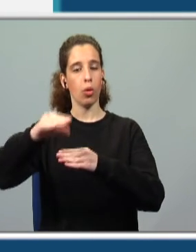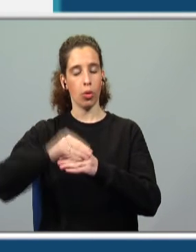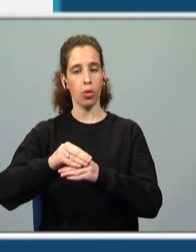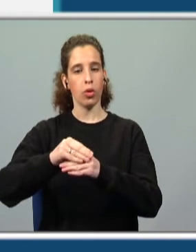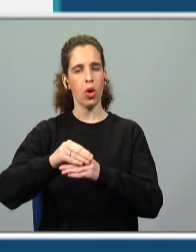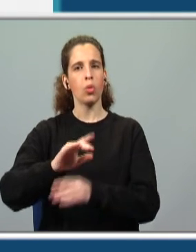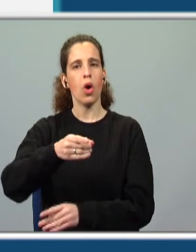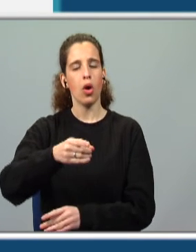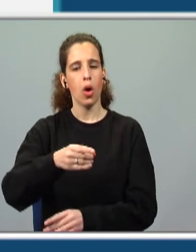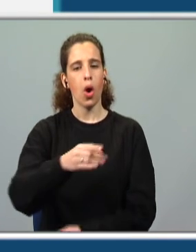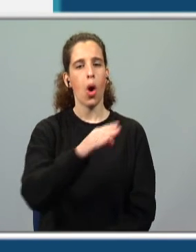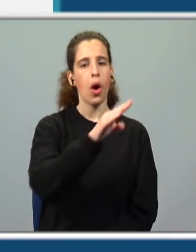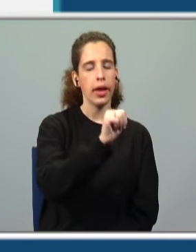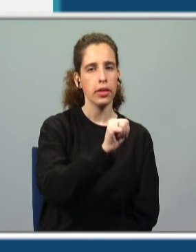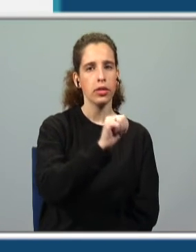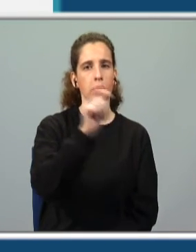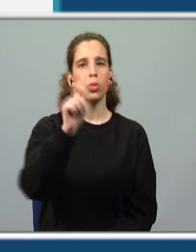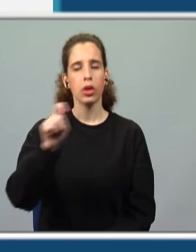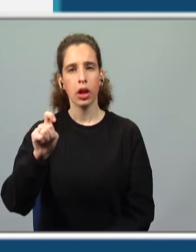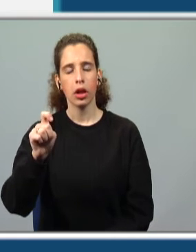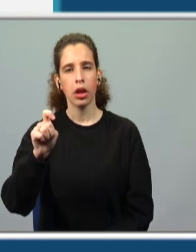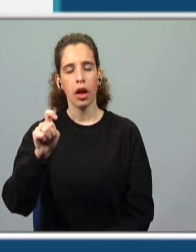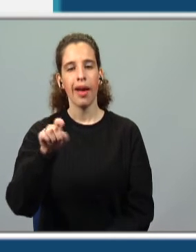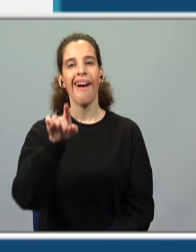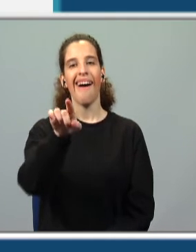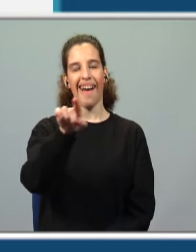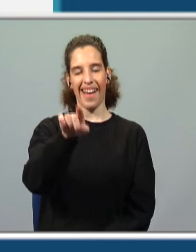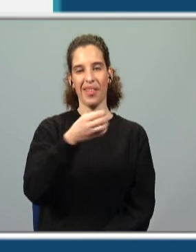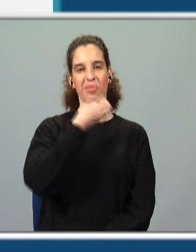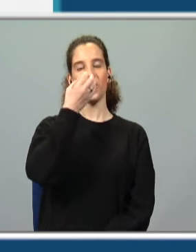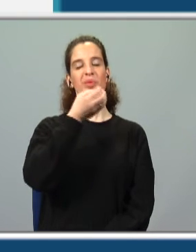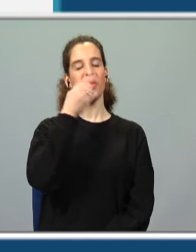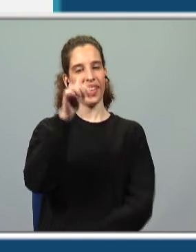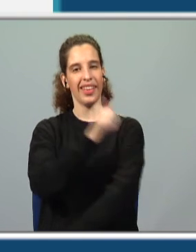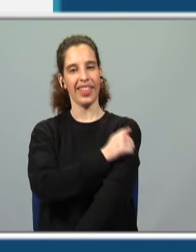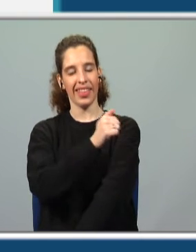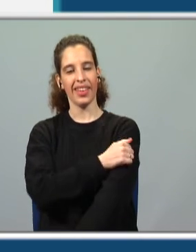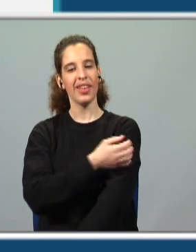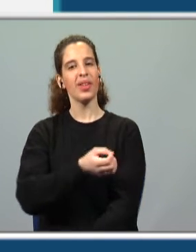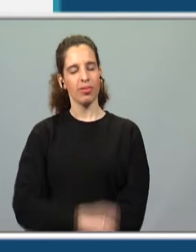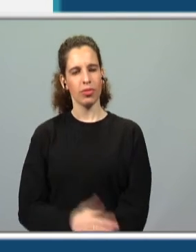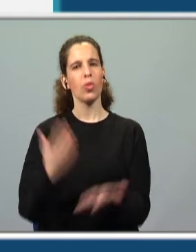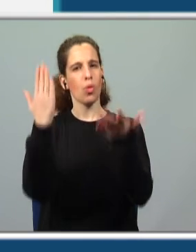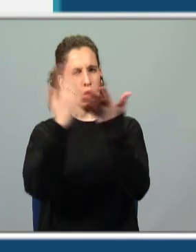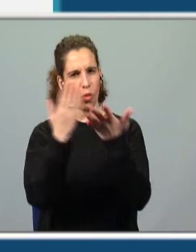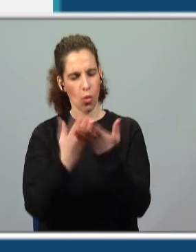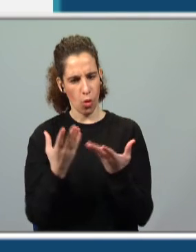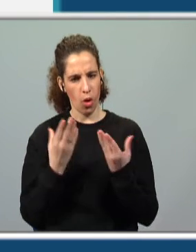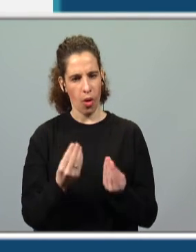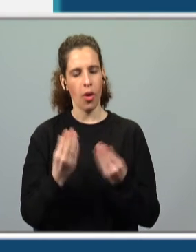com qual? Com o S ou com o Z? Ah, muito bem aí de casa, muito estudiosos.